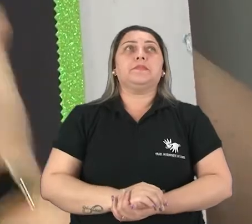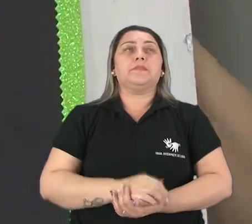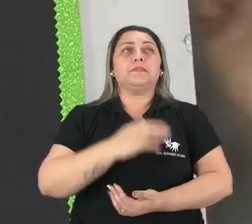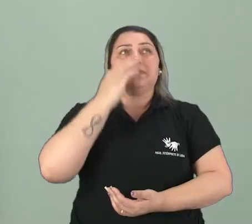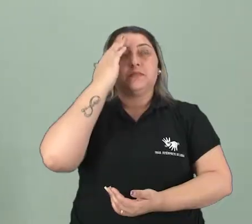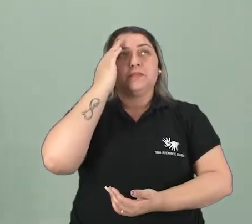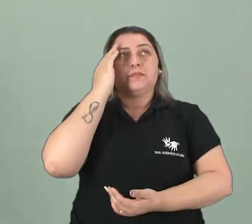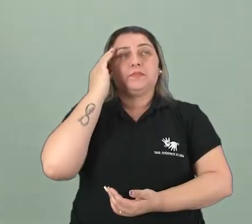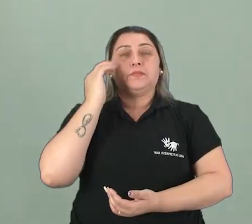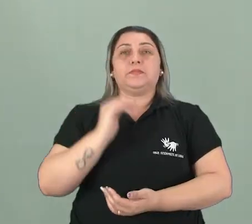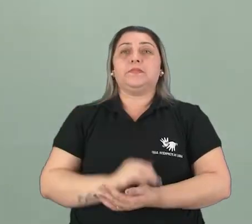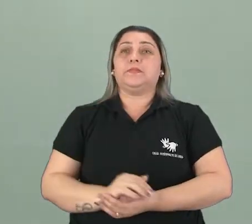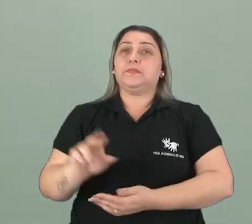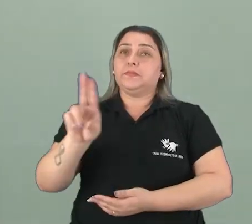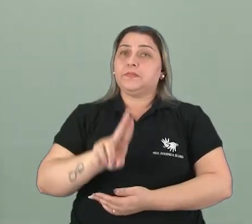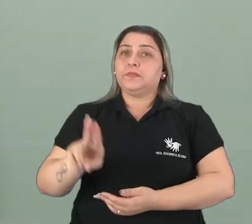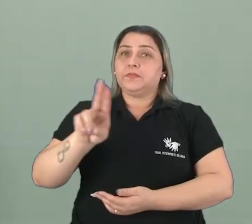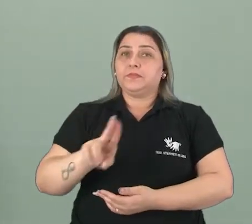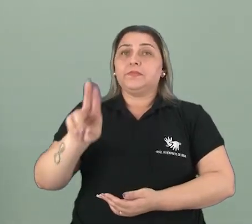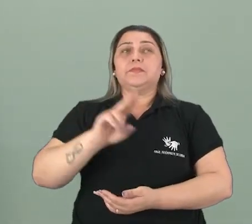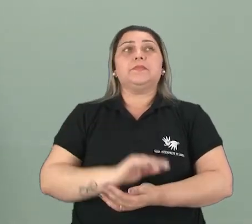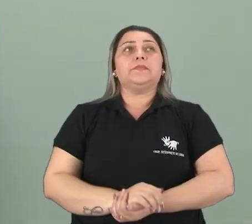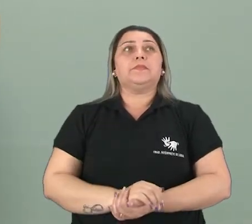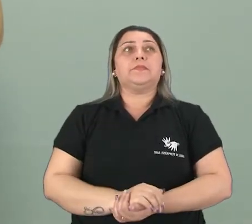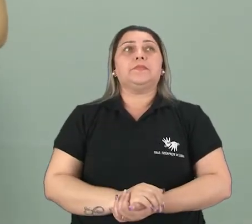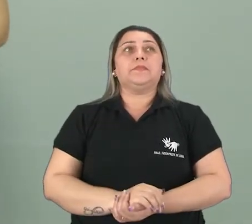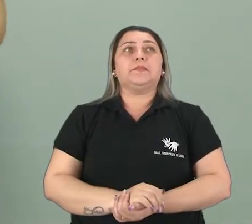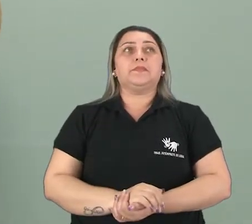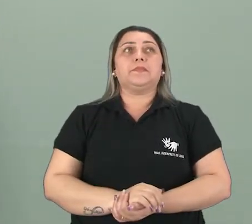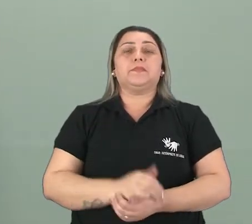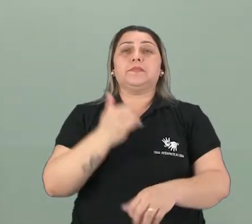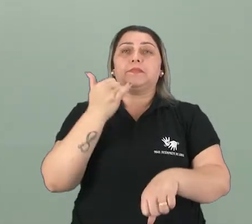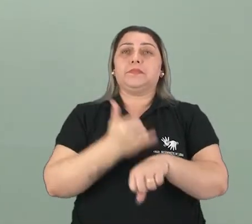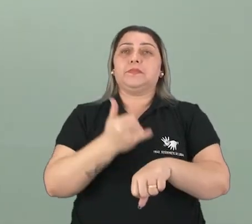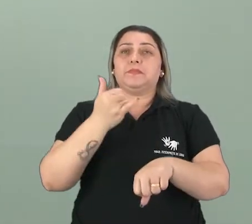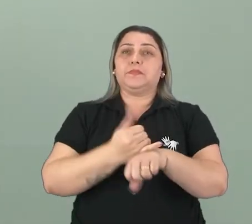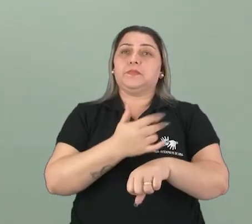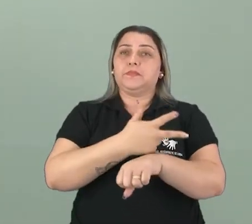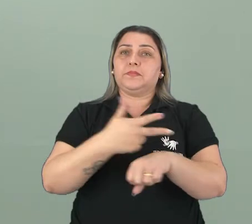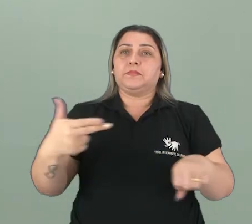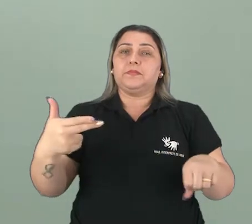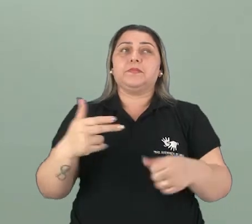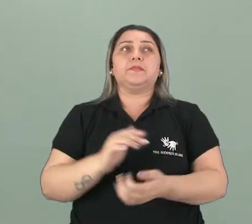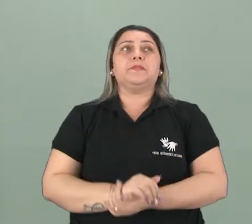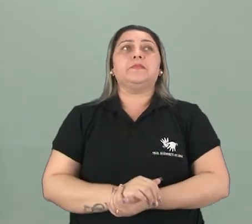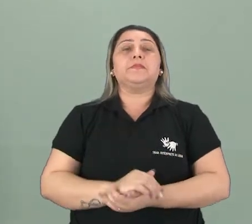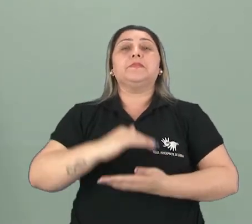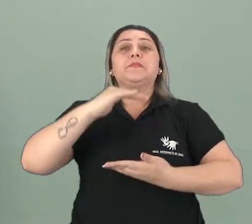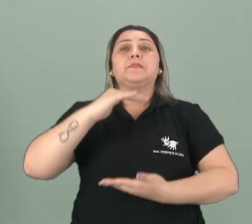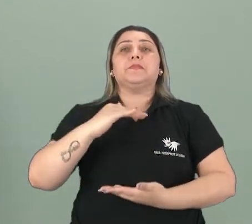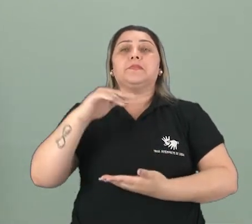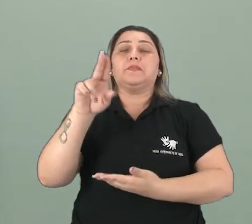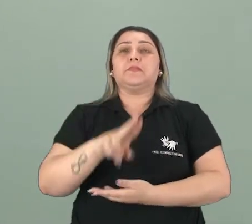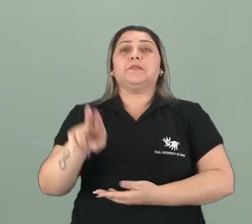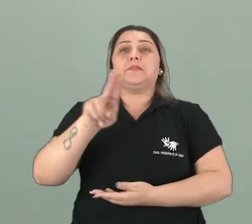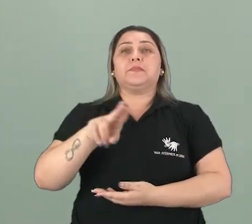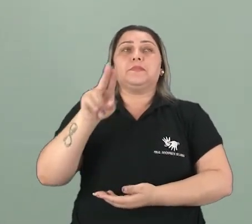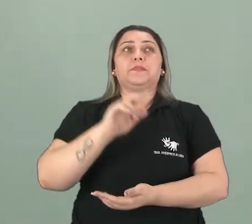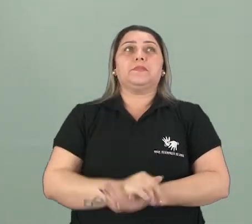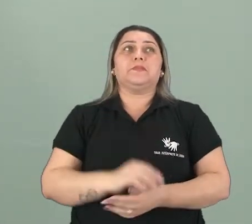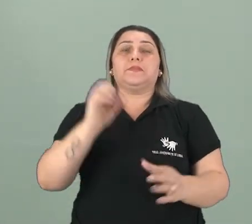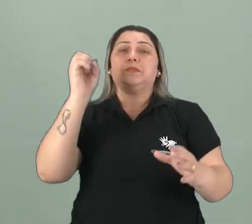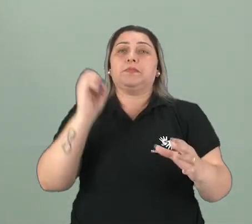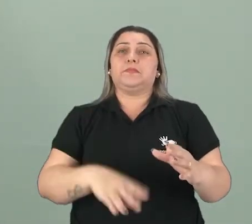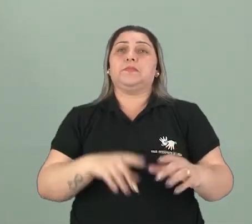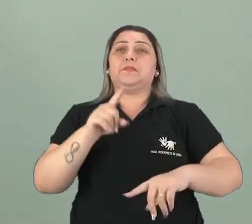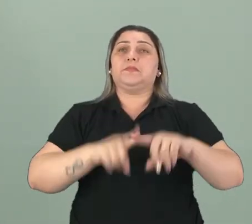amarela. Elas são utilizadas, olha só, para jogar o metal. E as lixeiras que são usadas para jogar